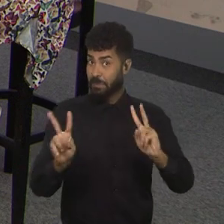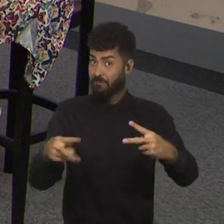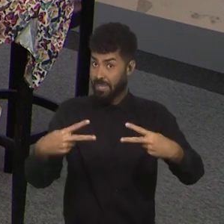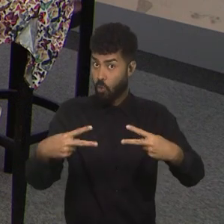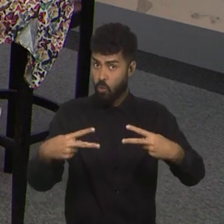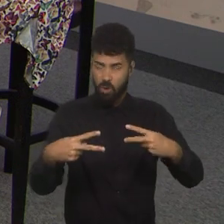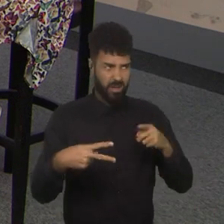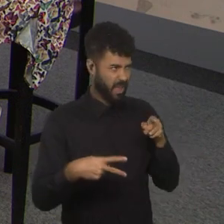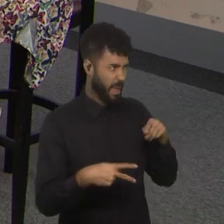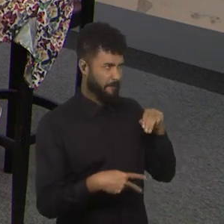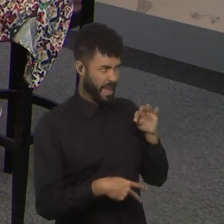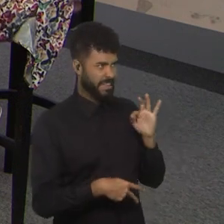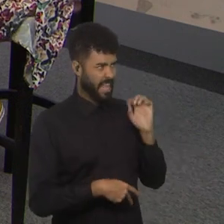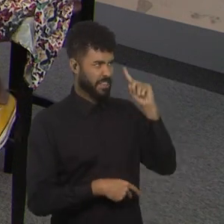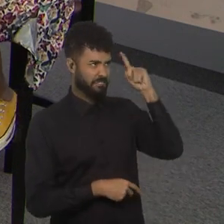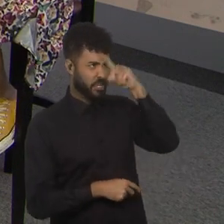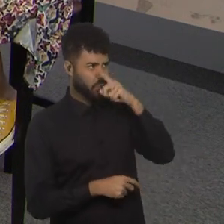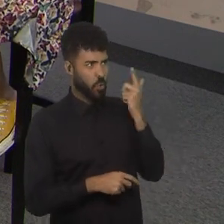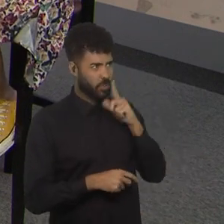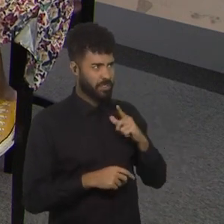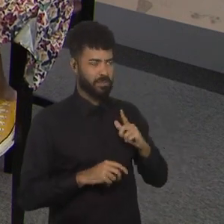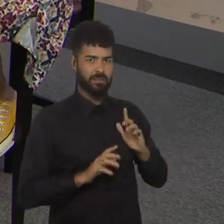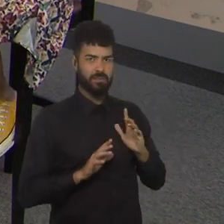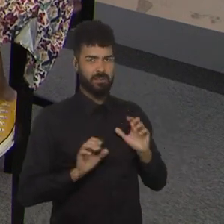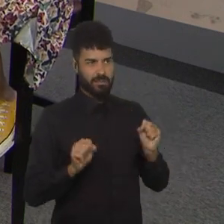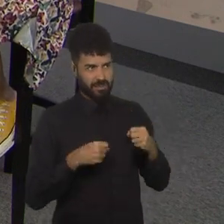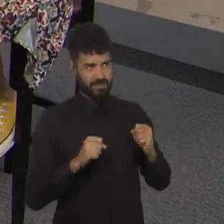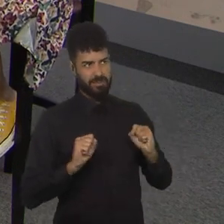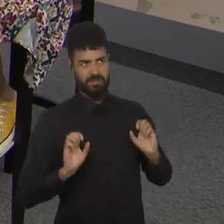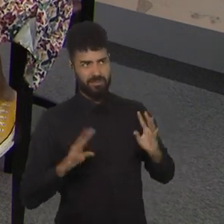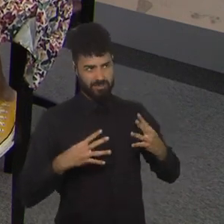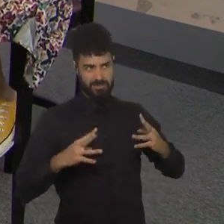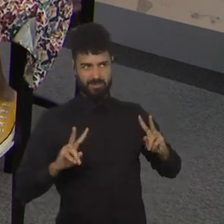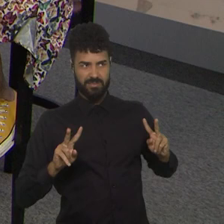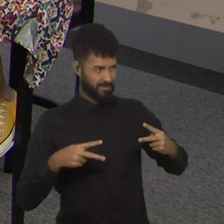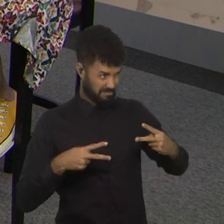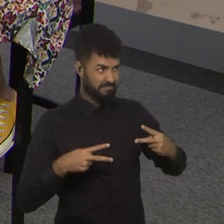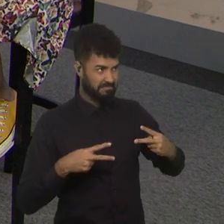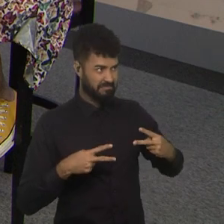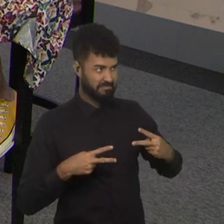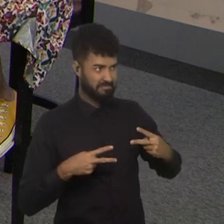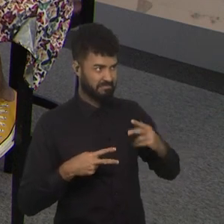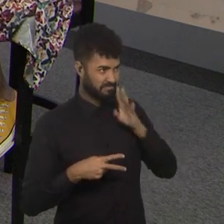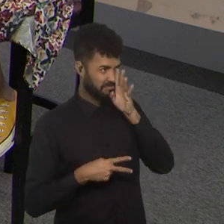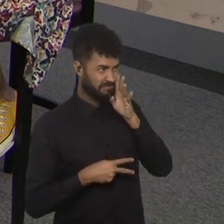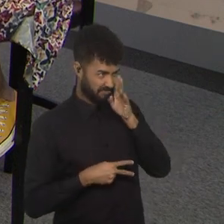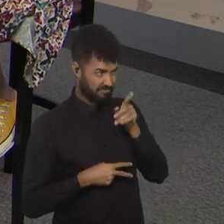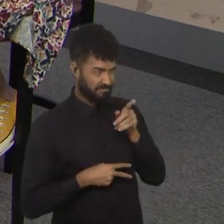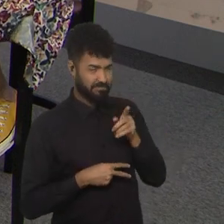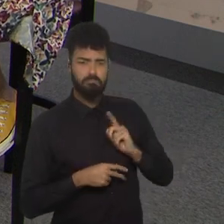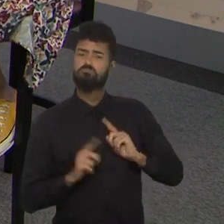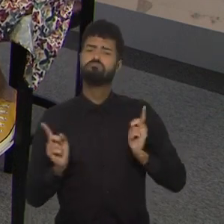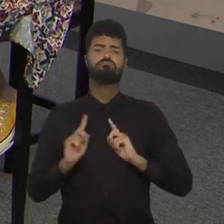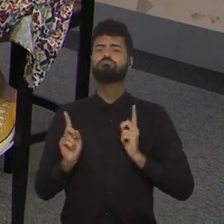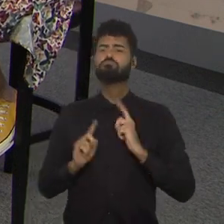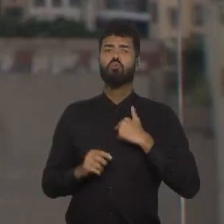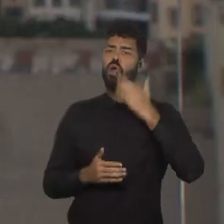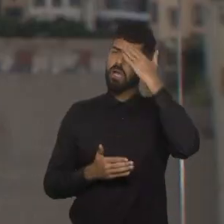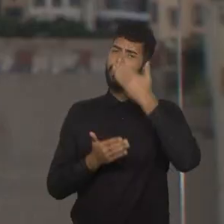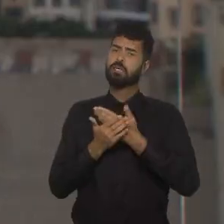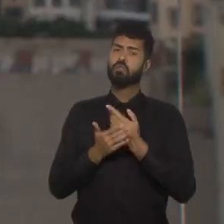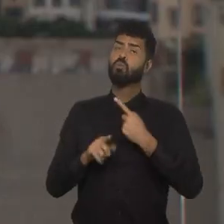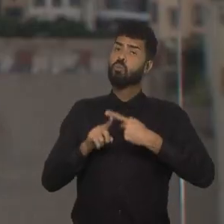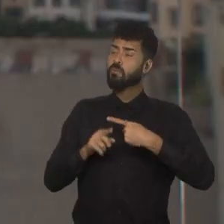você acha uma meta muito irreal, vamos dizer? Olha, sinceramente não, porque é o que